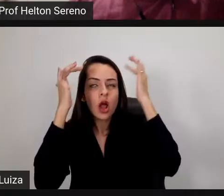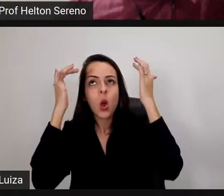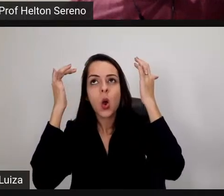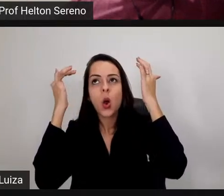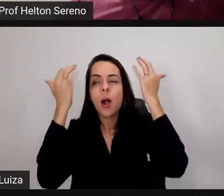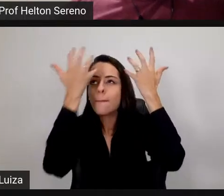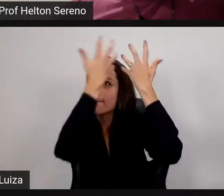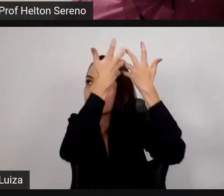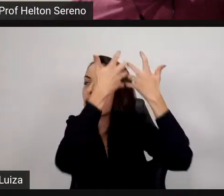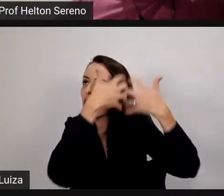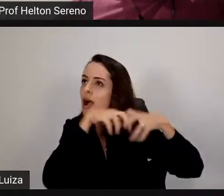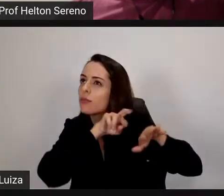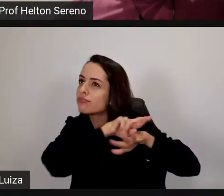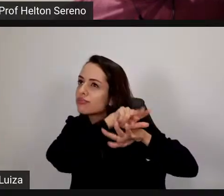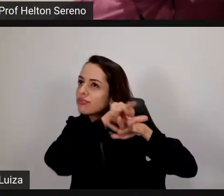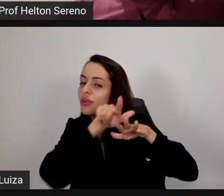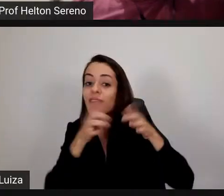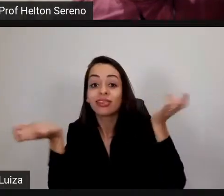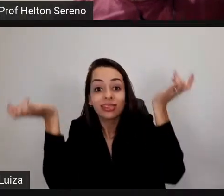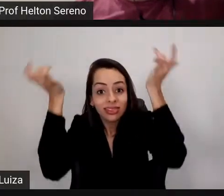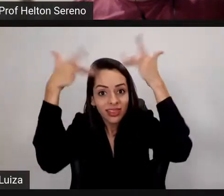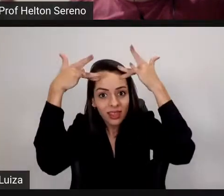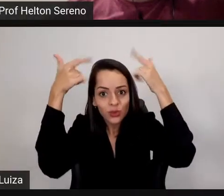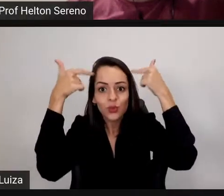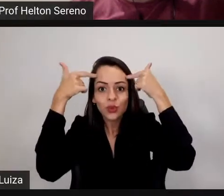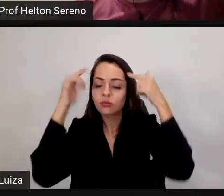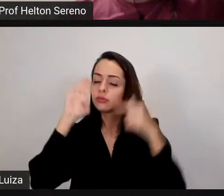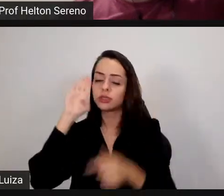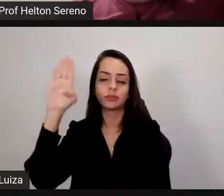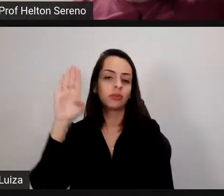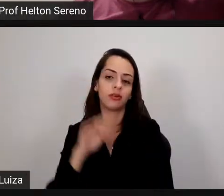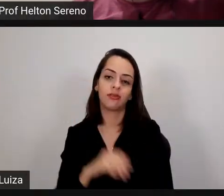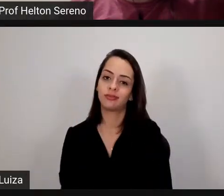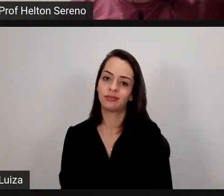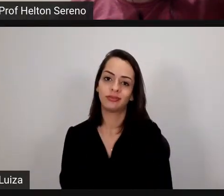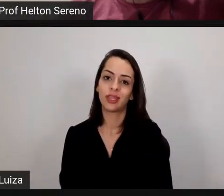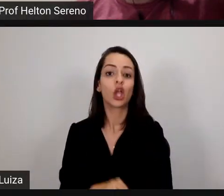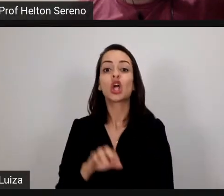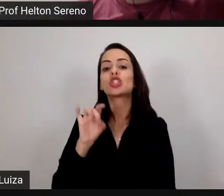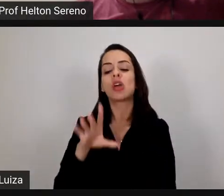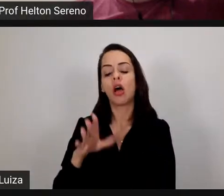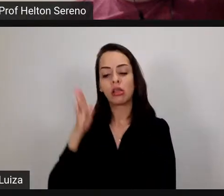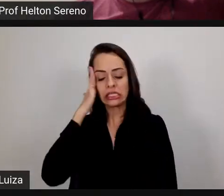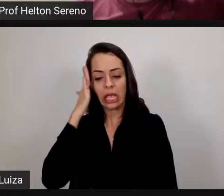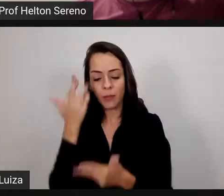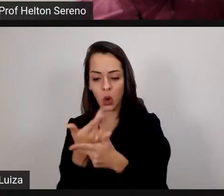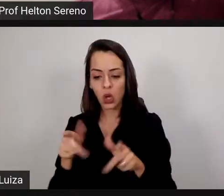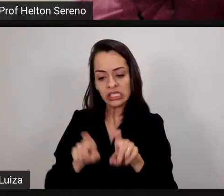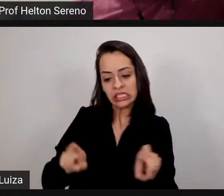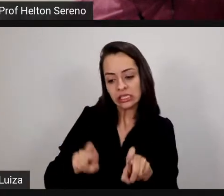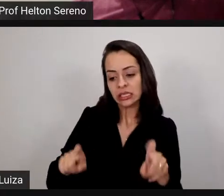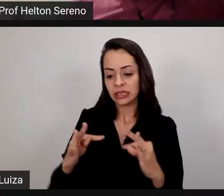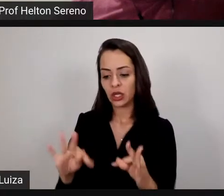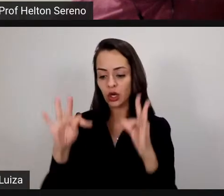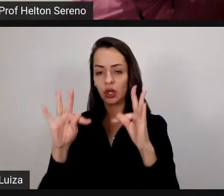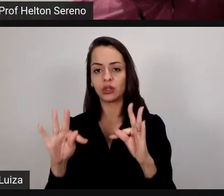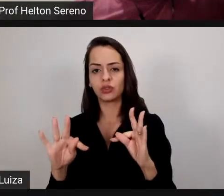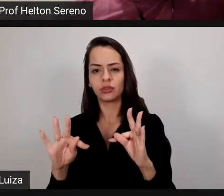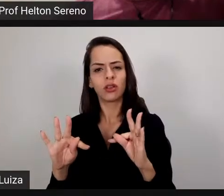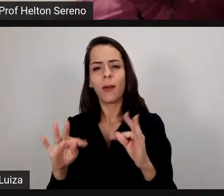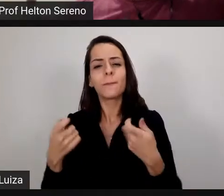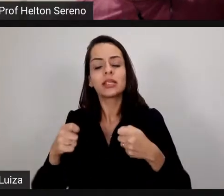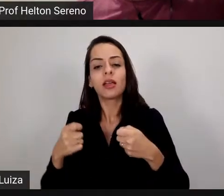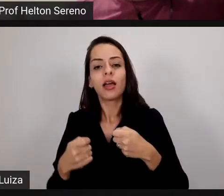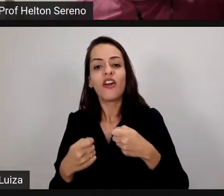explorar a criatividade que eles têm vamos desenvolver essas habilidades também dos nossos alunos vamos desenvolver essas outras